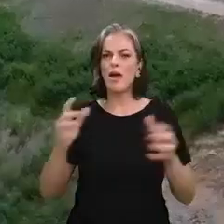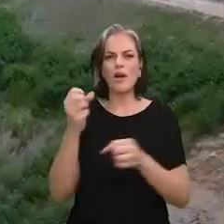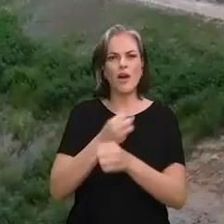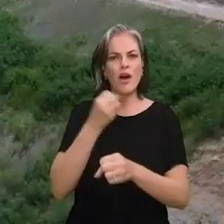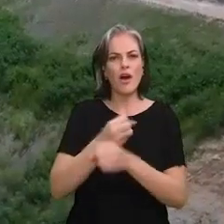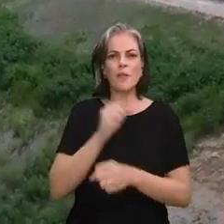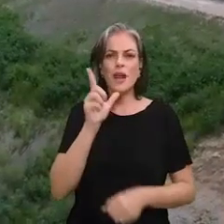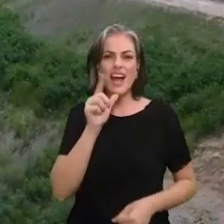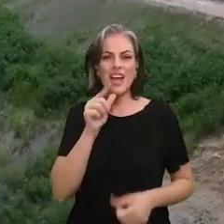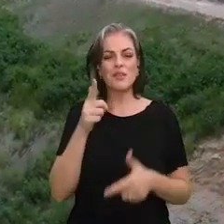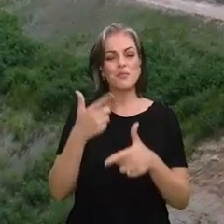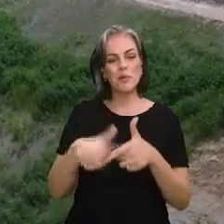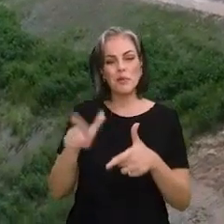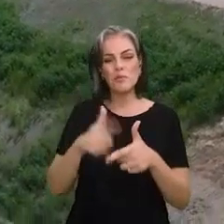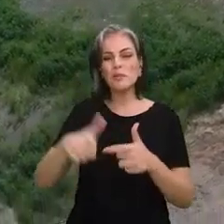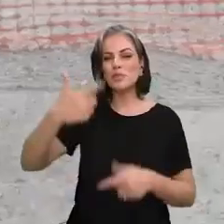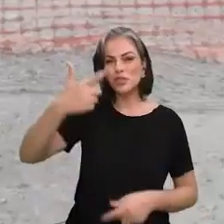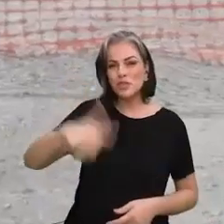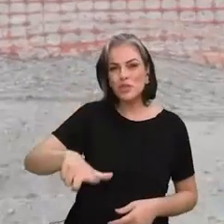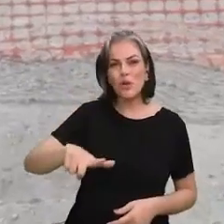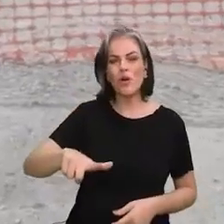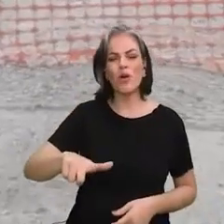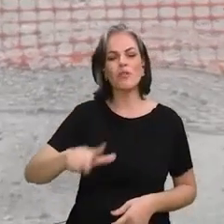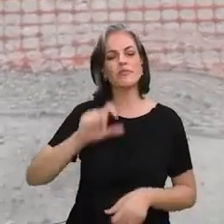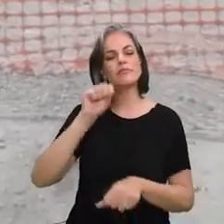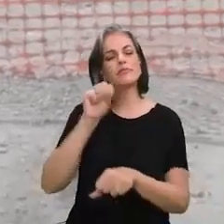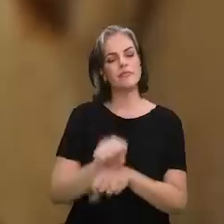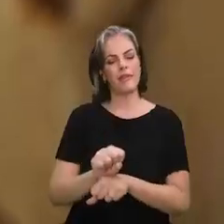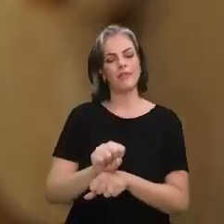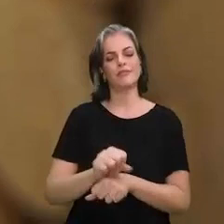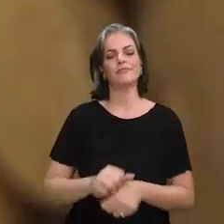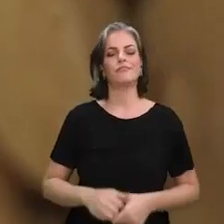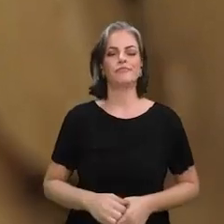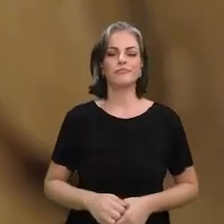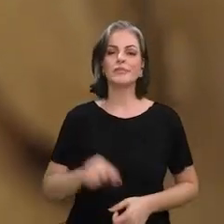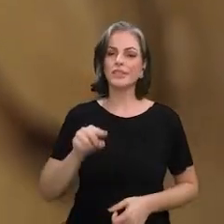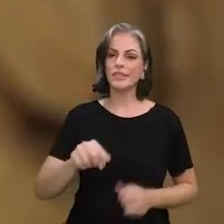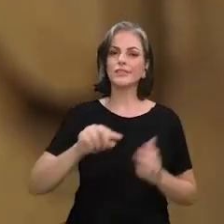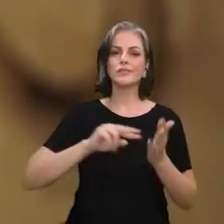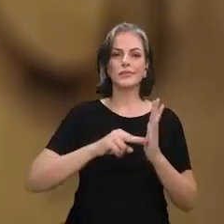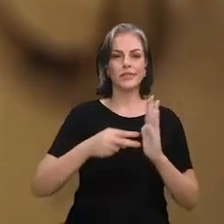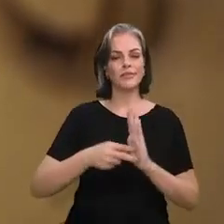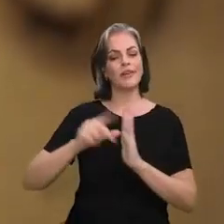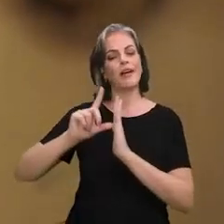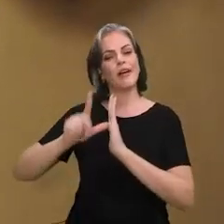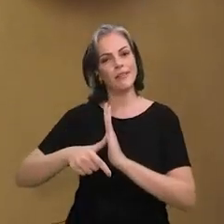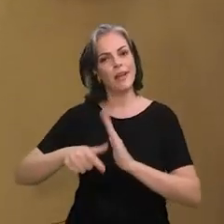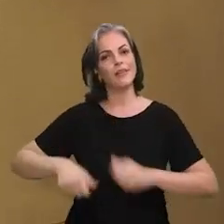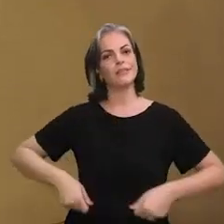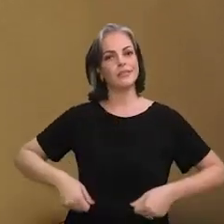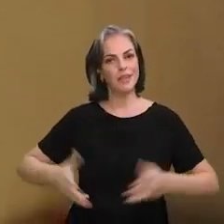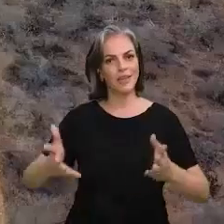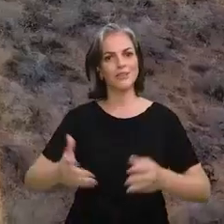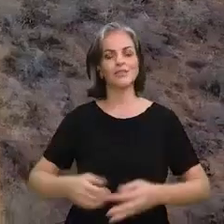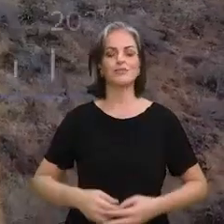apresentou problemas e precisou ser novamente paralisada. O que gerou ainda mais atrasos e custos.